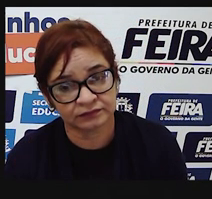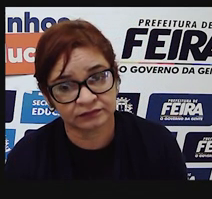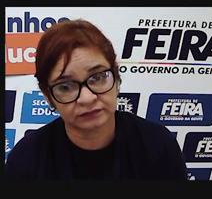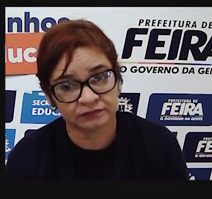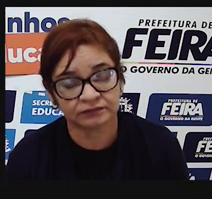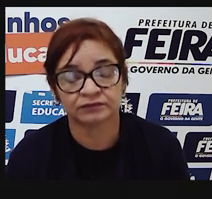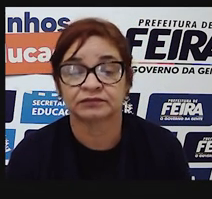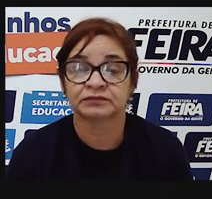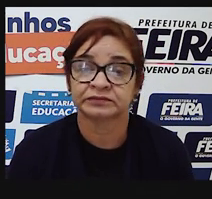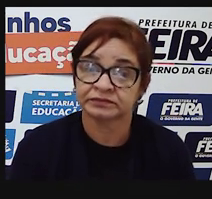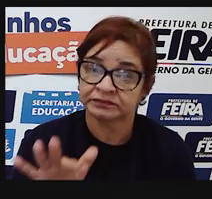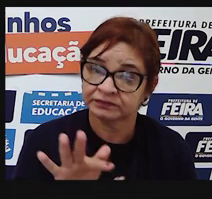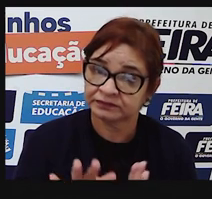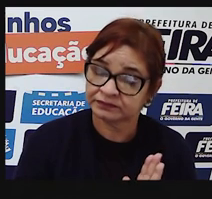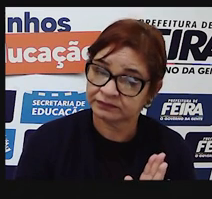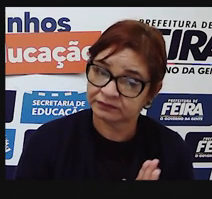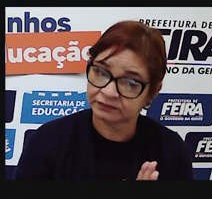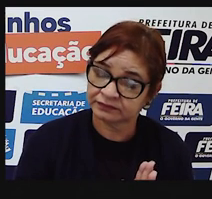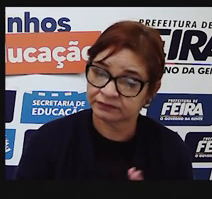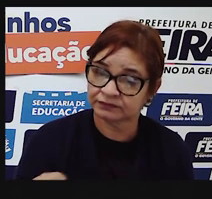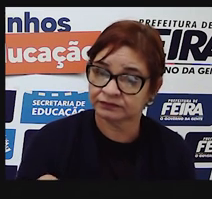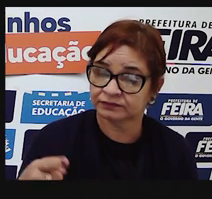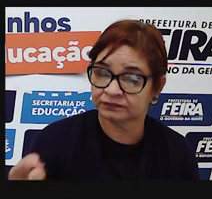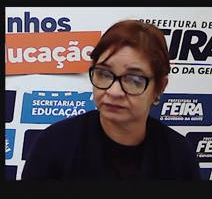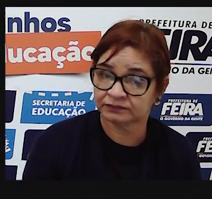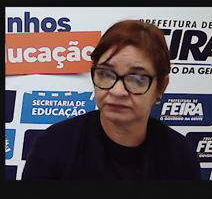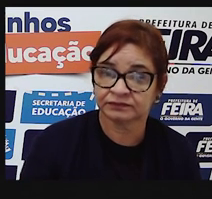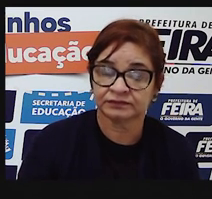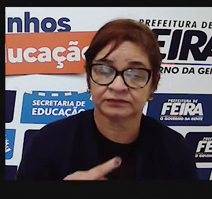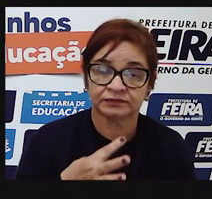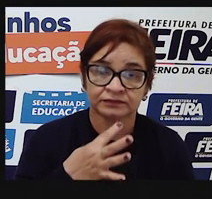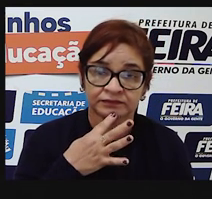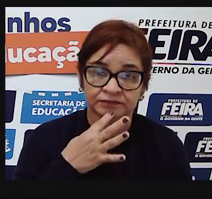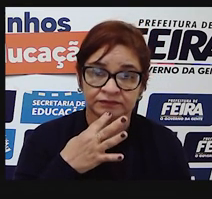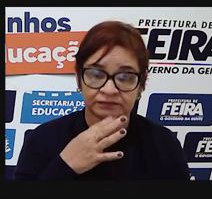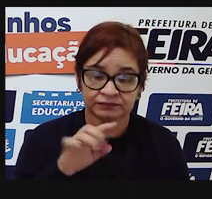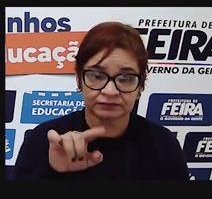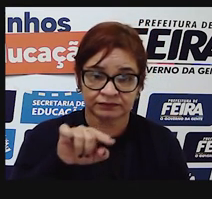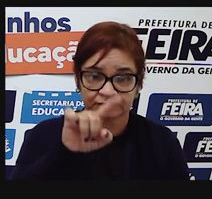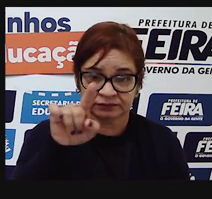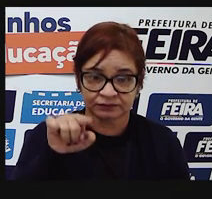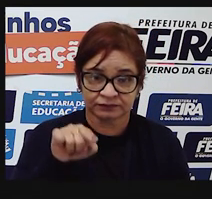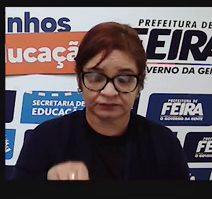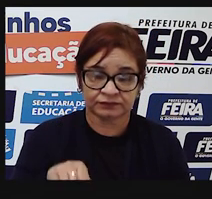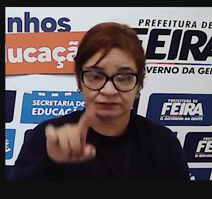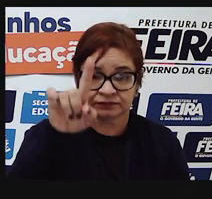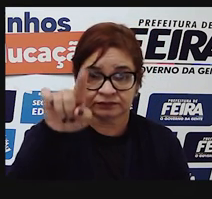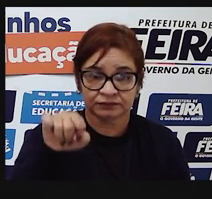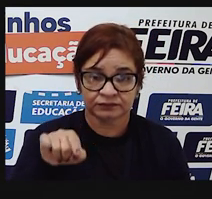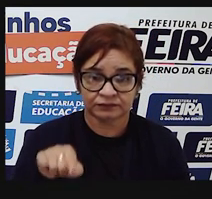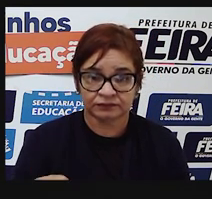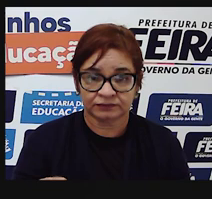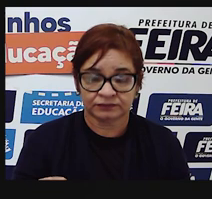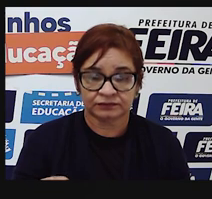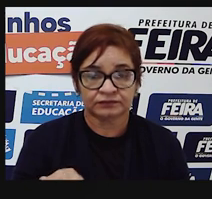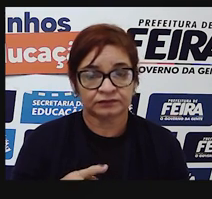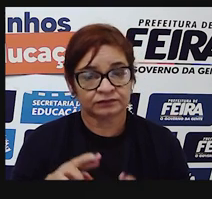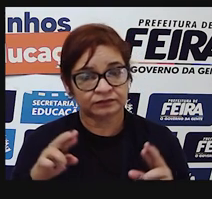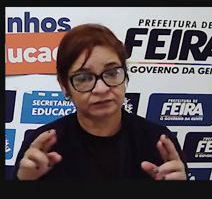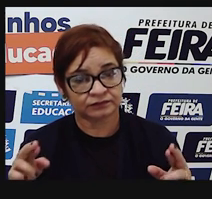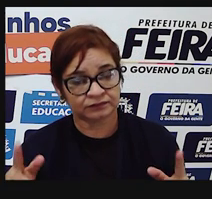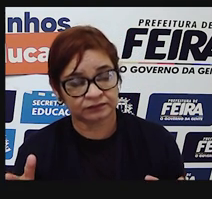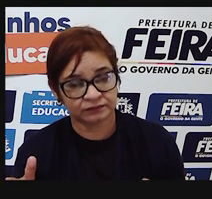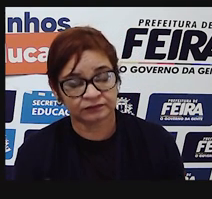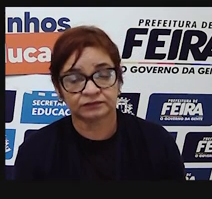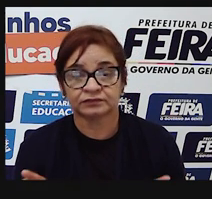âmbito textual, como nós conhecemos, os pontos de interrogação e de exclamação podem assumir outras funções. Não